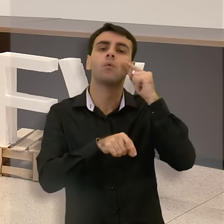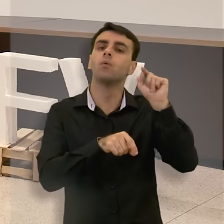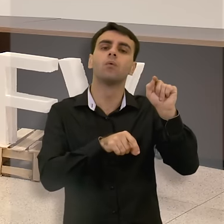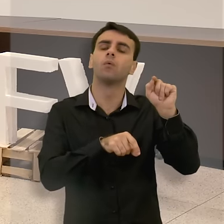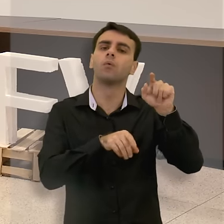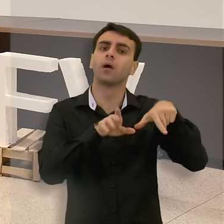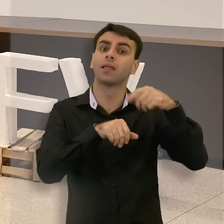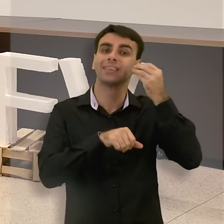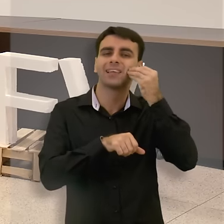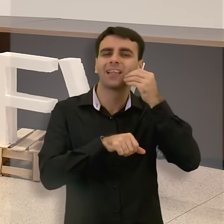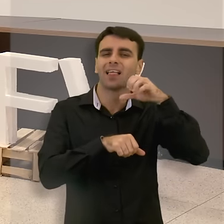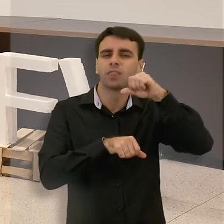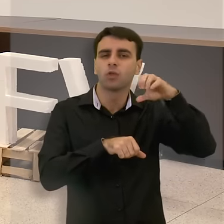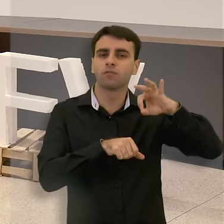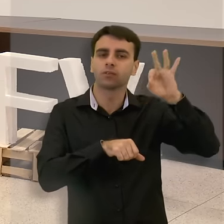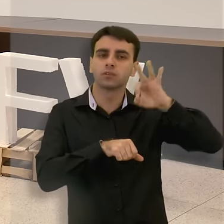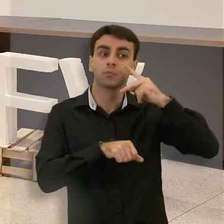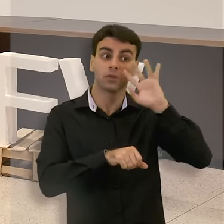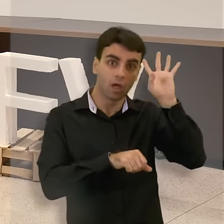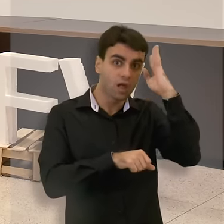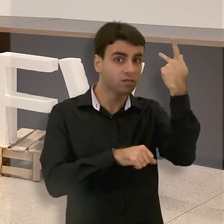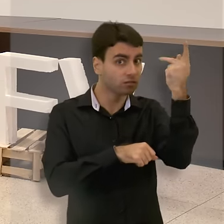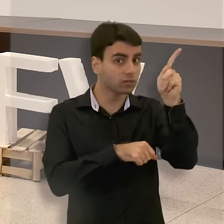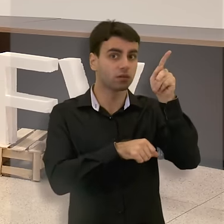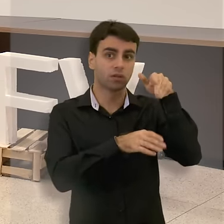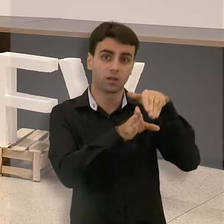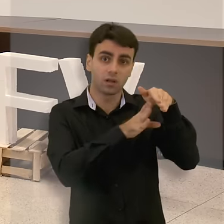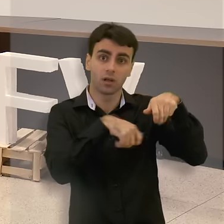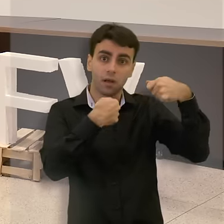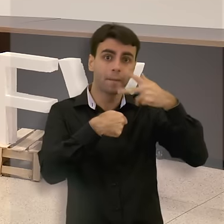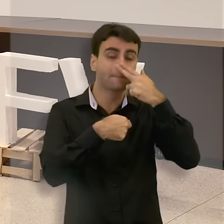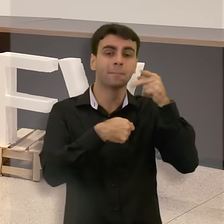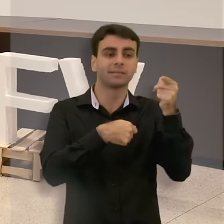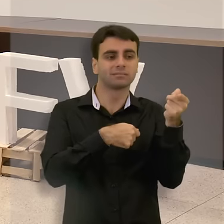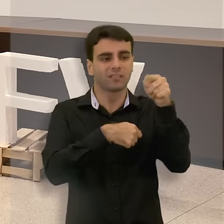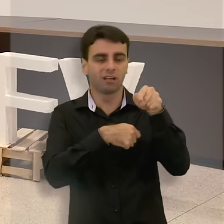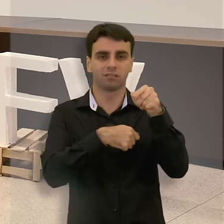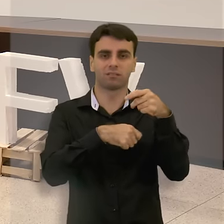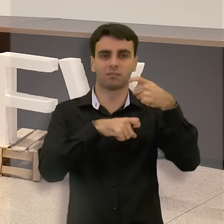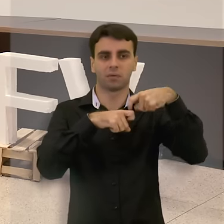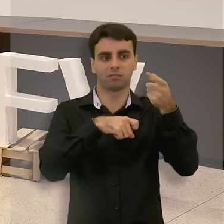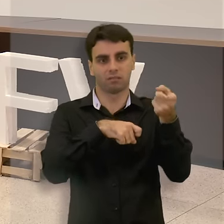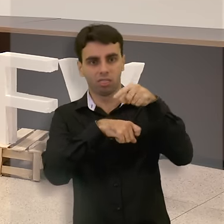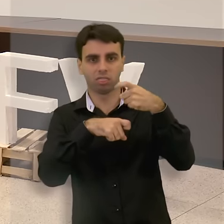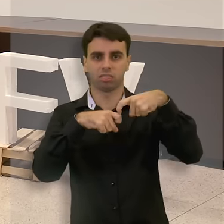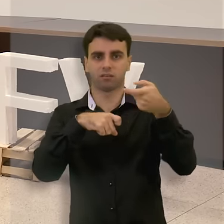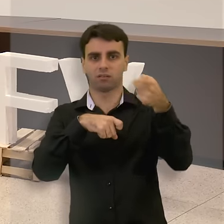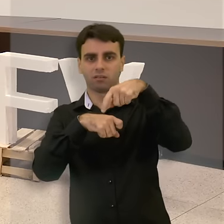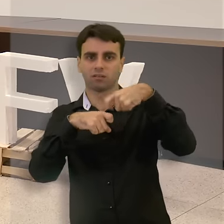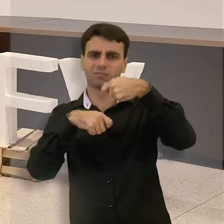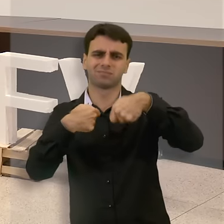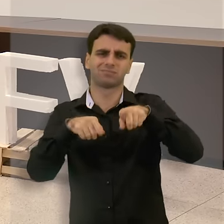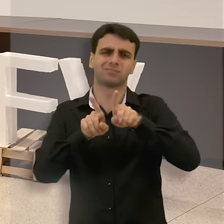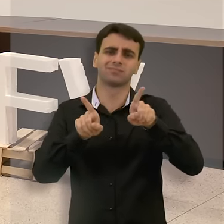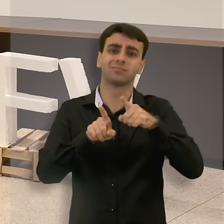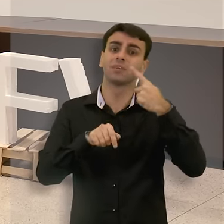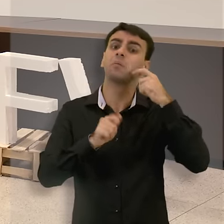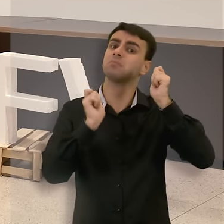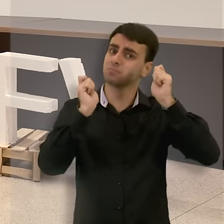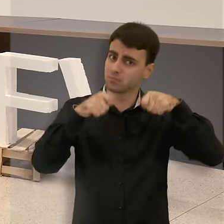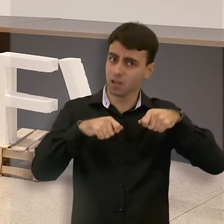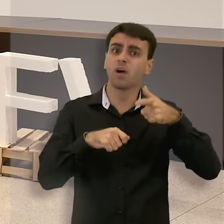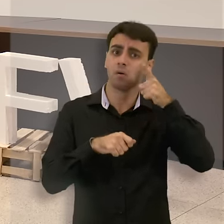até 90% dos problemas de saúde delas sem ter que encaminhar ela para outro especialista, porque isso é possível do ponto de vista